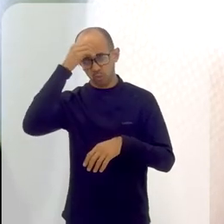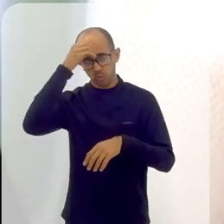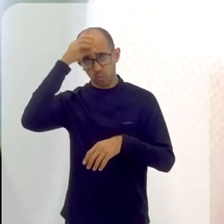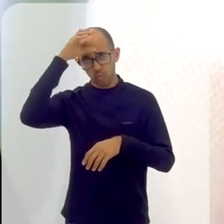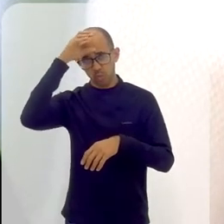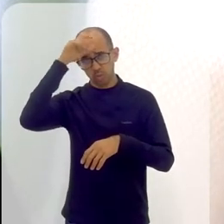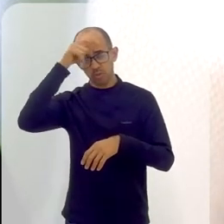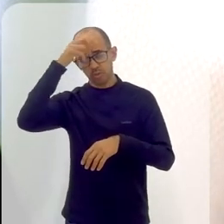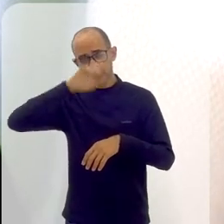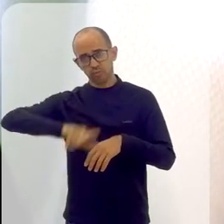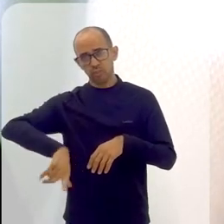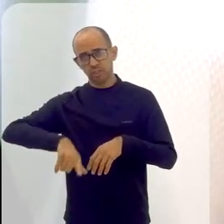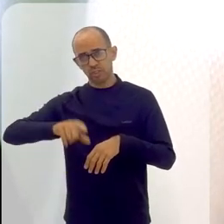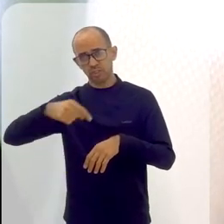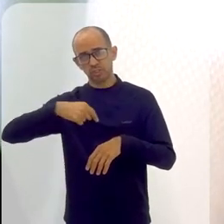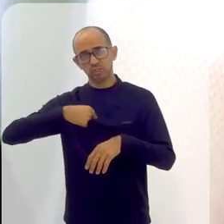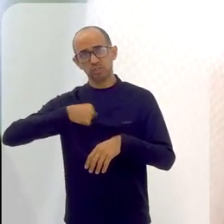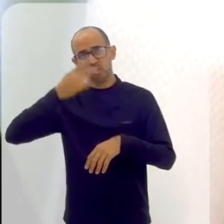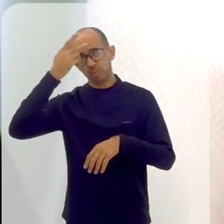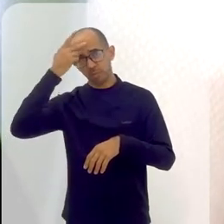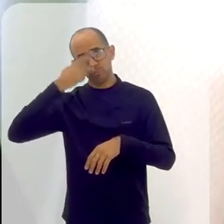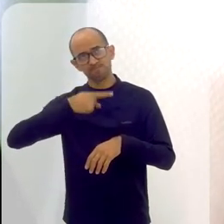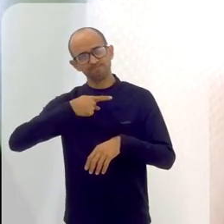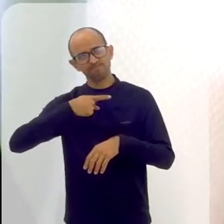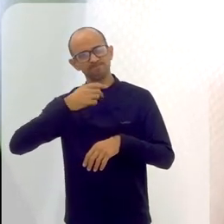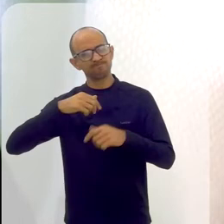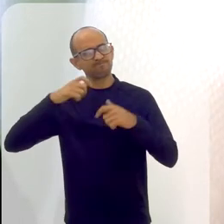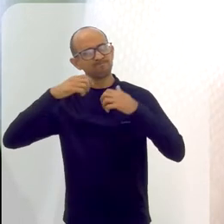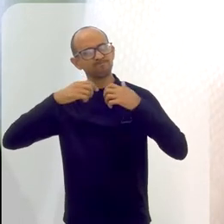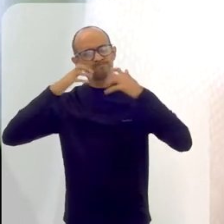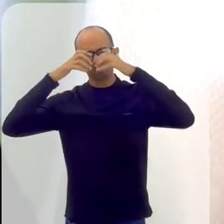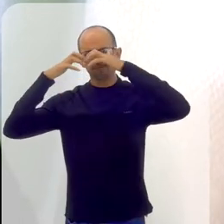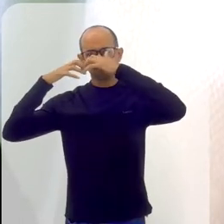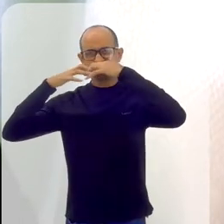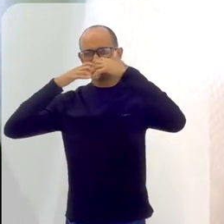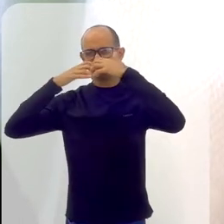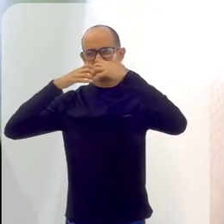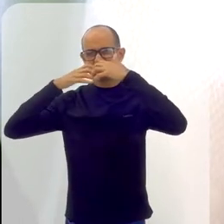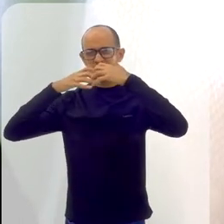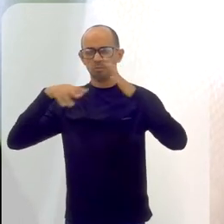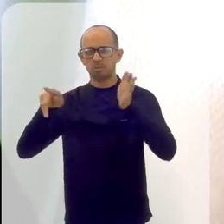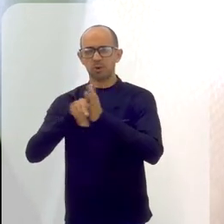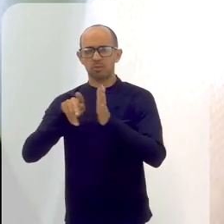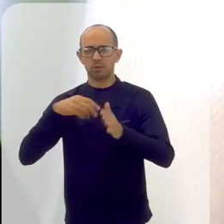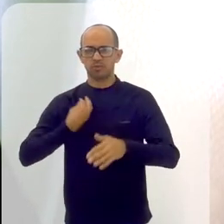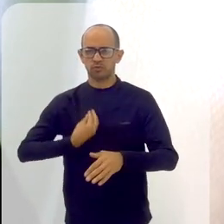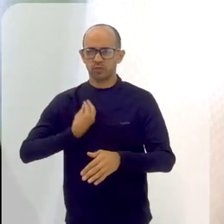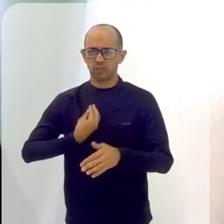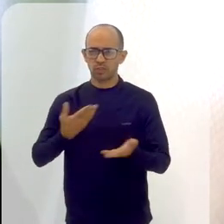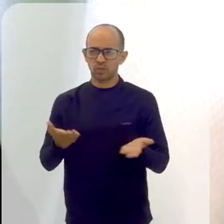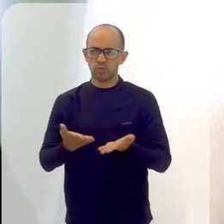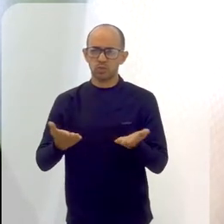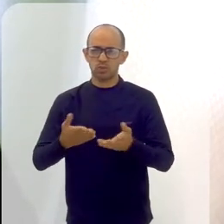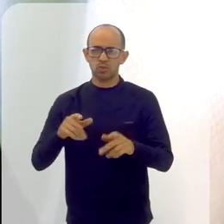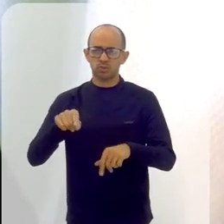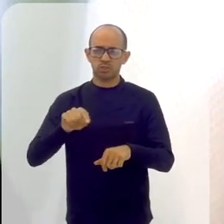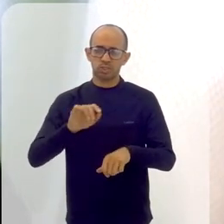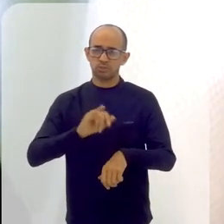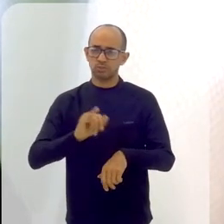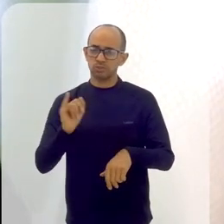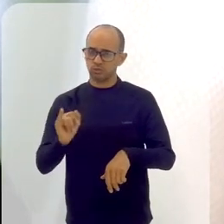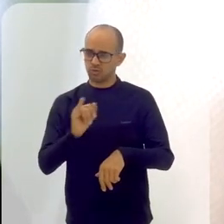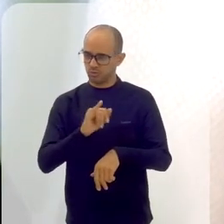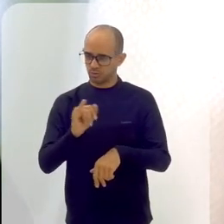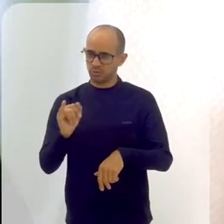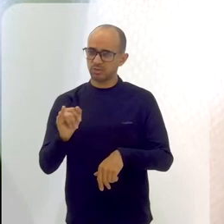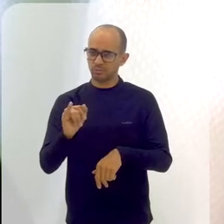comigo, um pensamento crítico sobre a própria realidade dela. E hoje em dia, ela se tornou uma